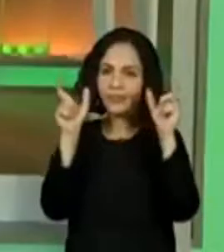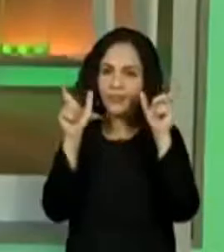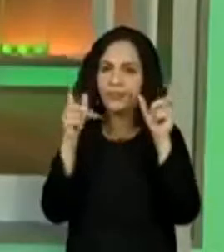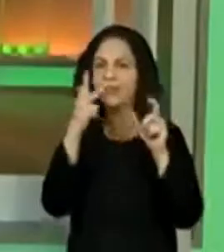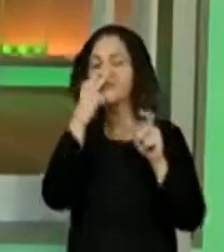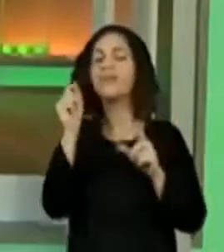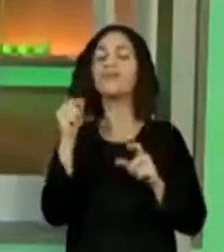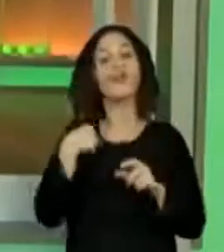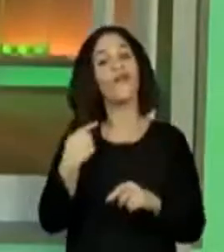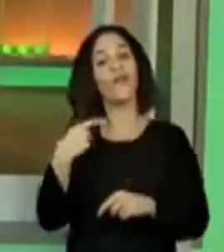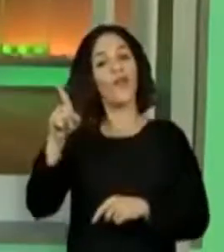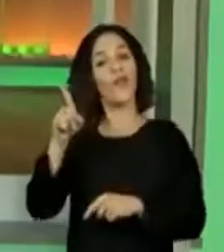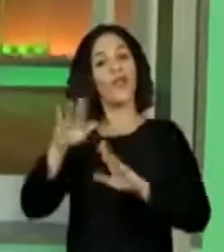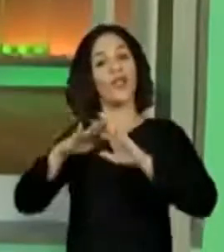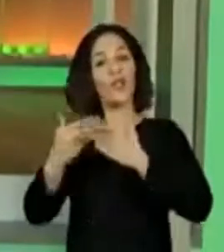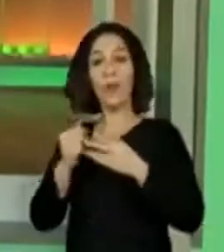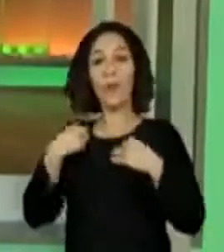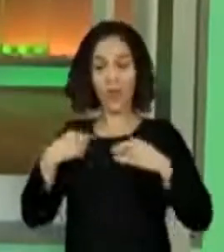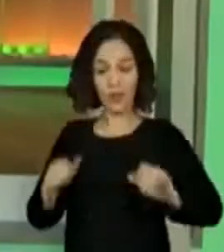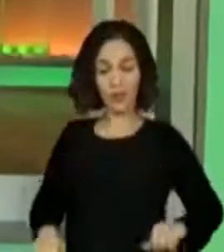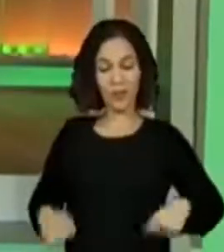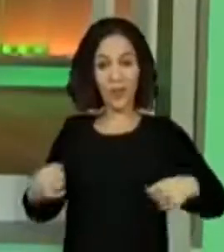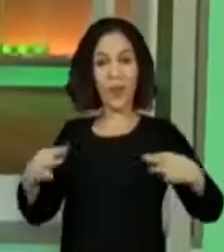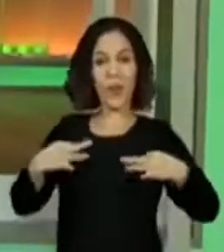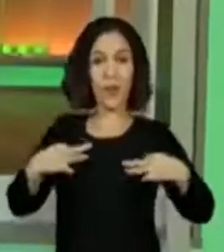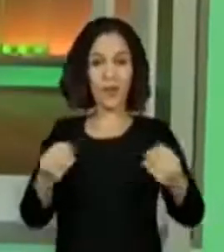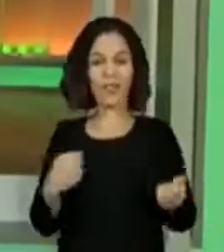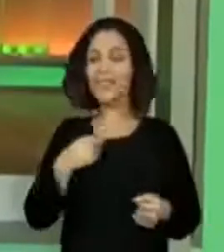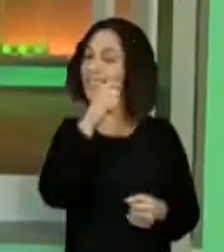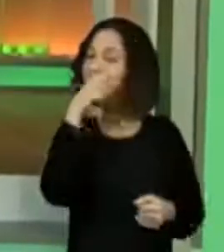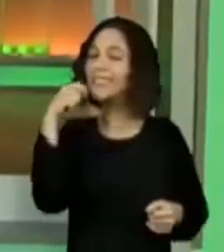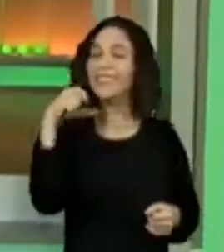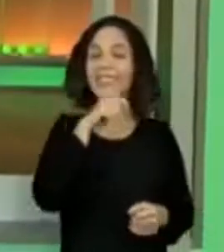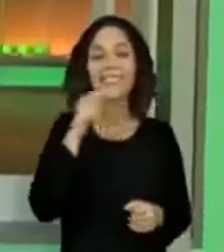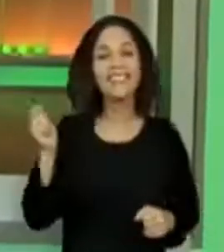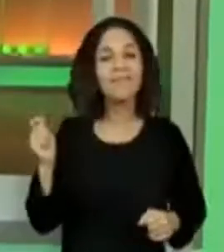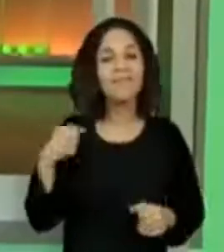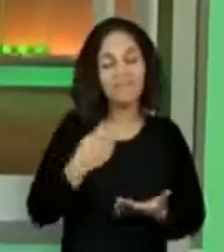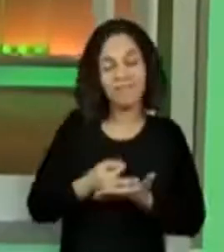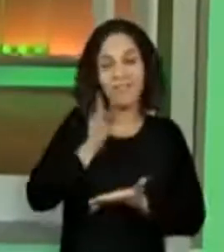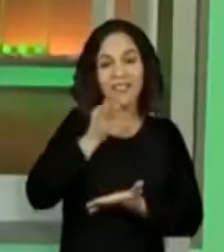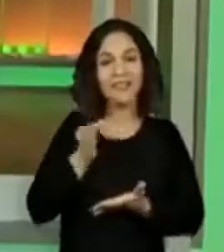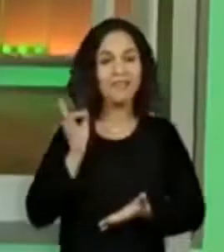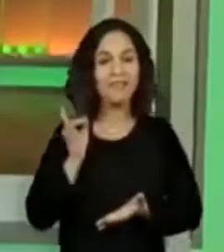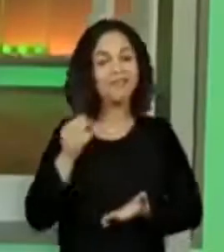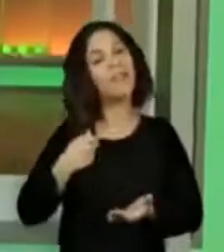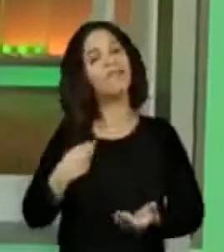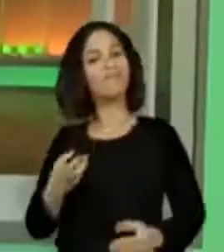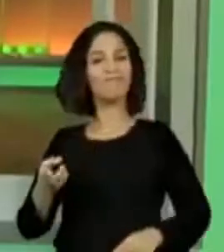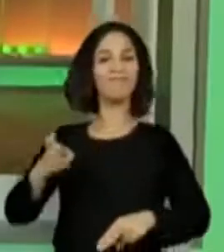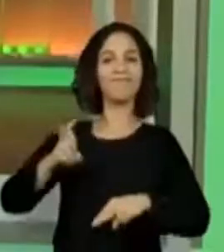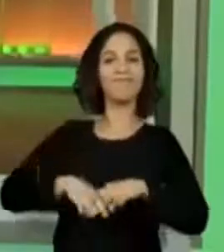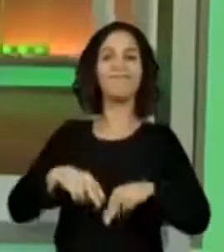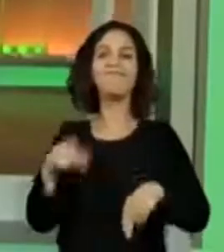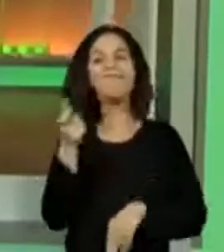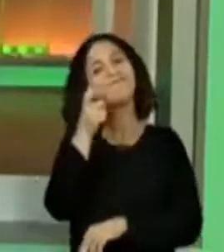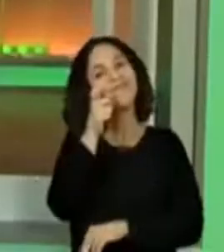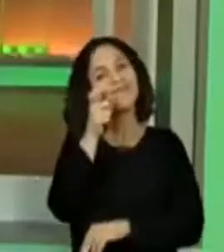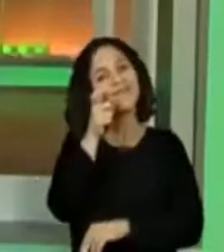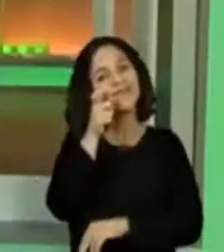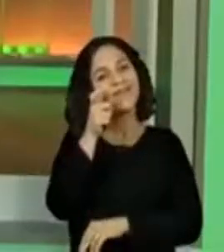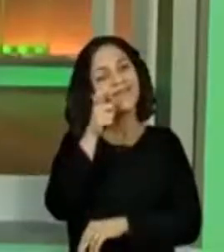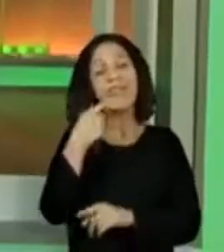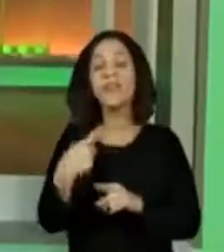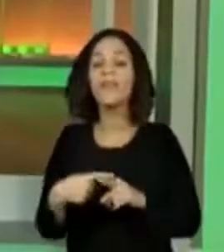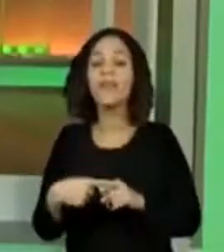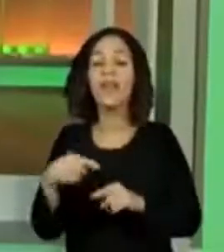conta que vai para a escola, coloca seu uniforme, escova os dentes, toma o seu café e corre para cá. Porque a gente